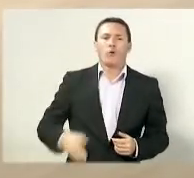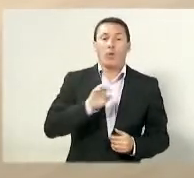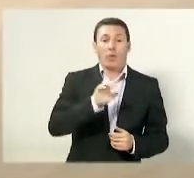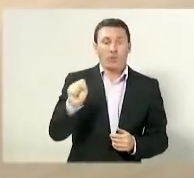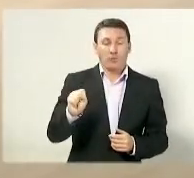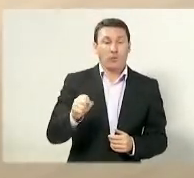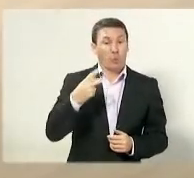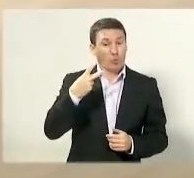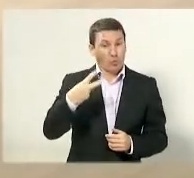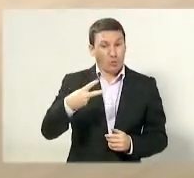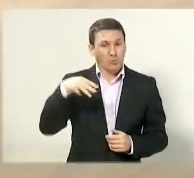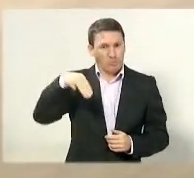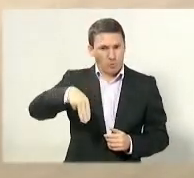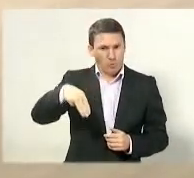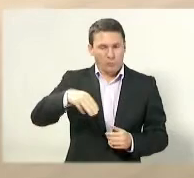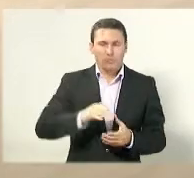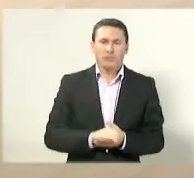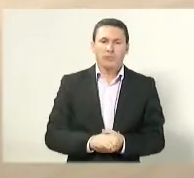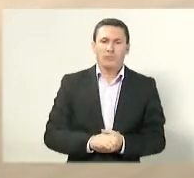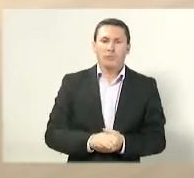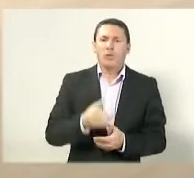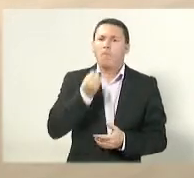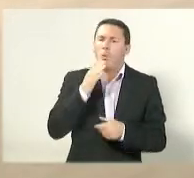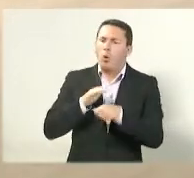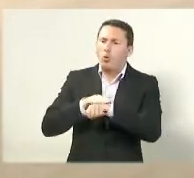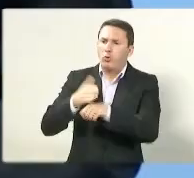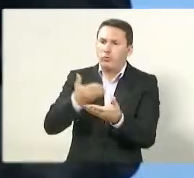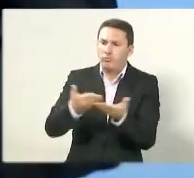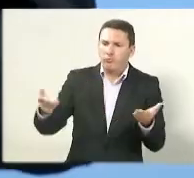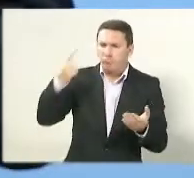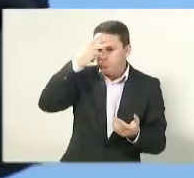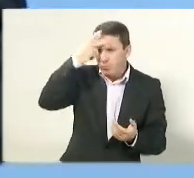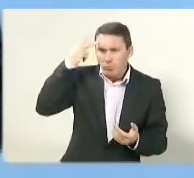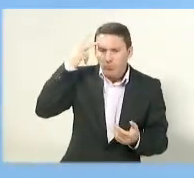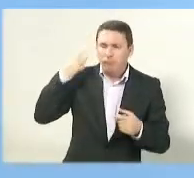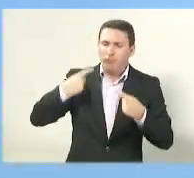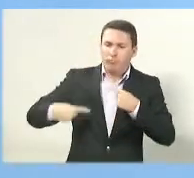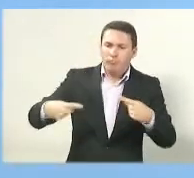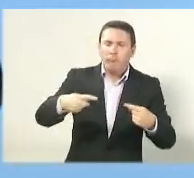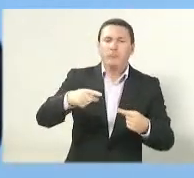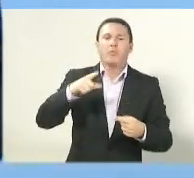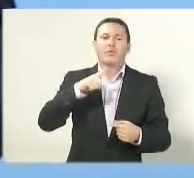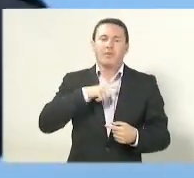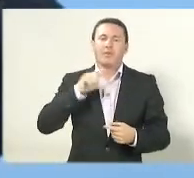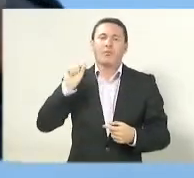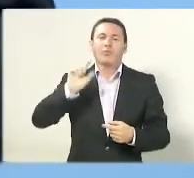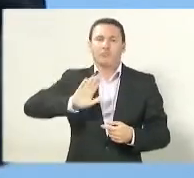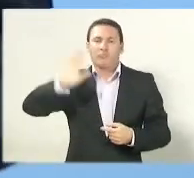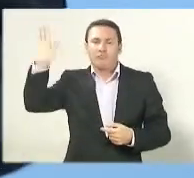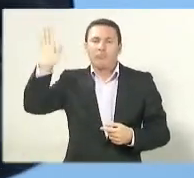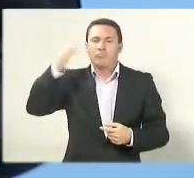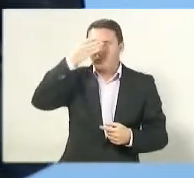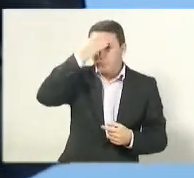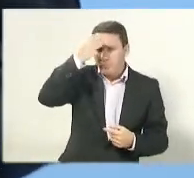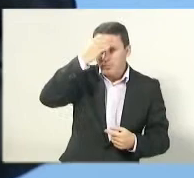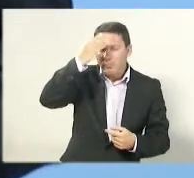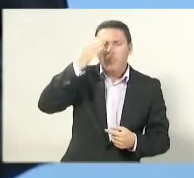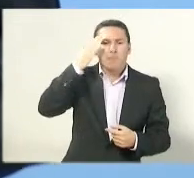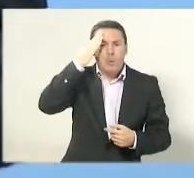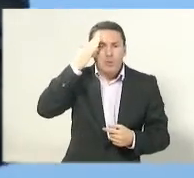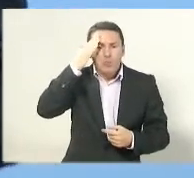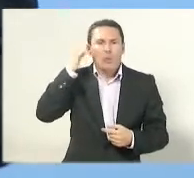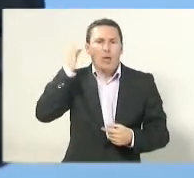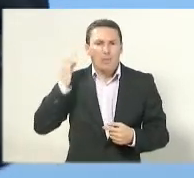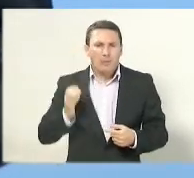Camila. Boa noite, Casa Grande. Boa noite, Paulo Artung. Boa noite, você, Capixaba, que está nos